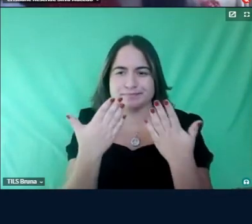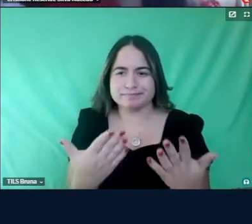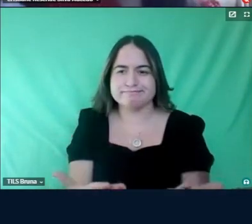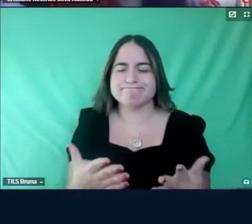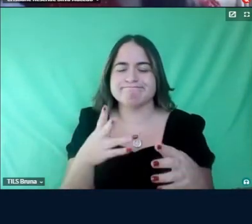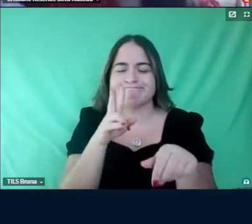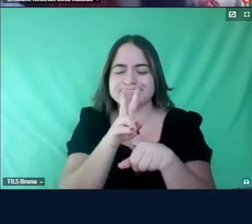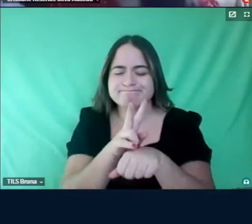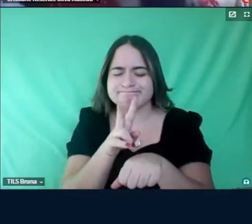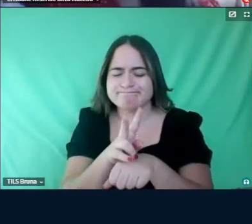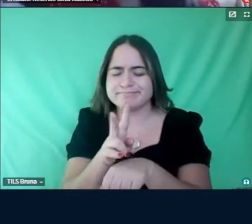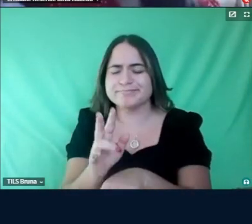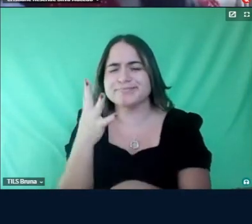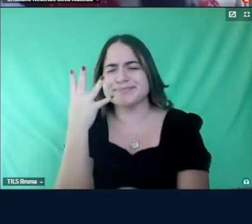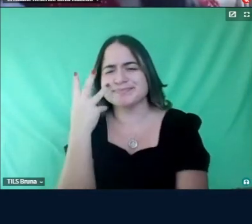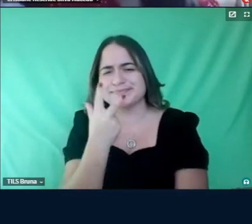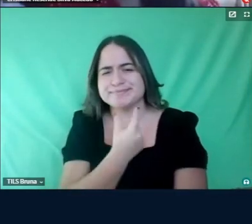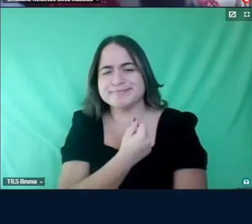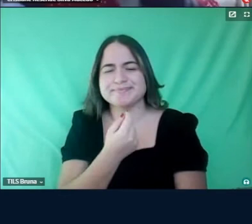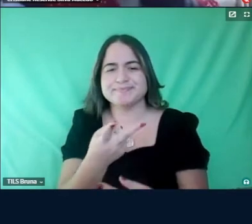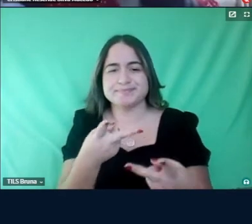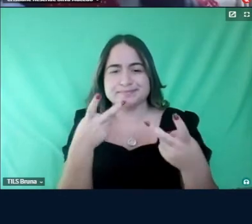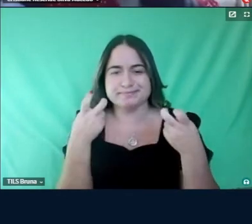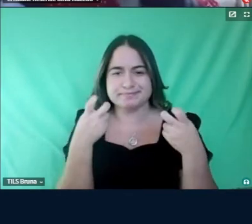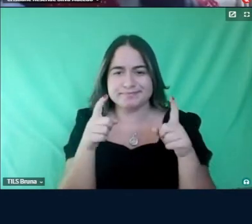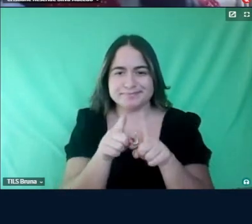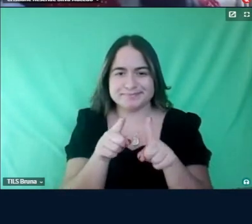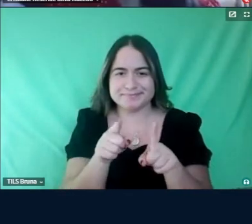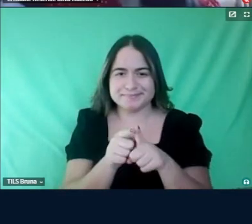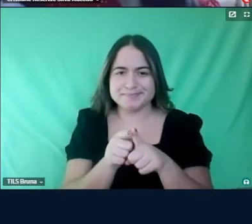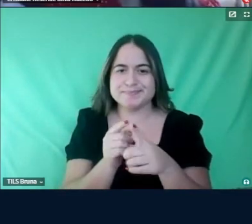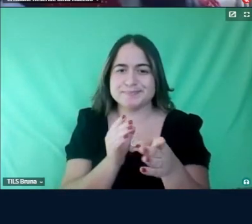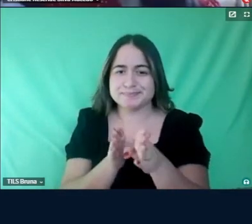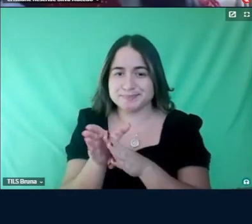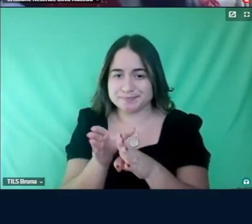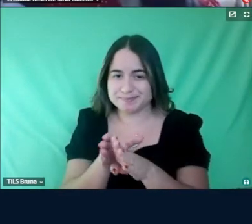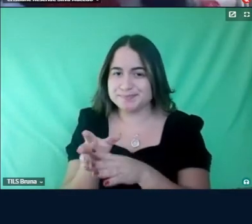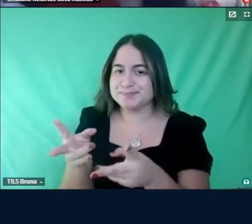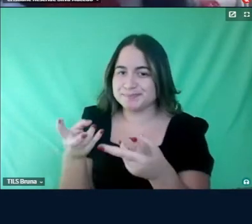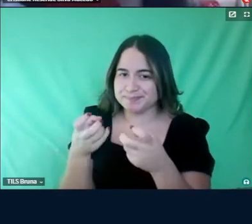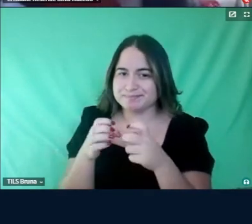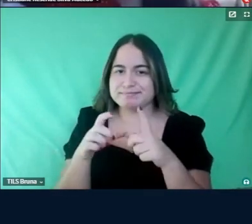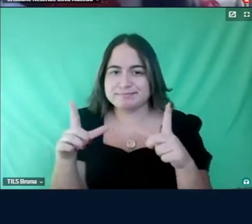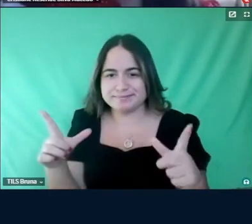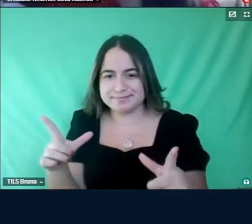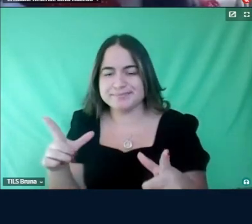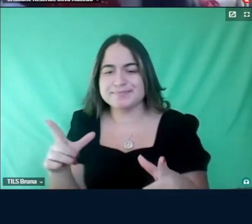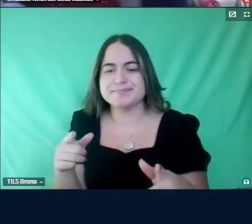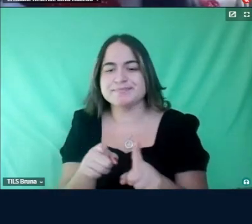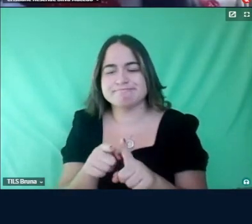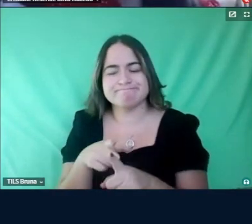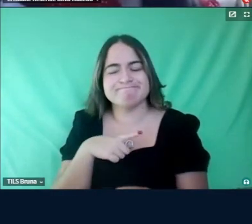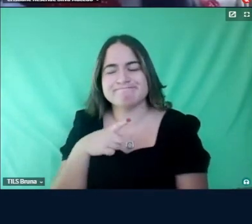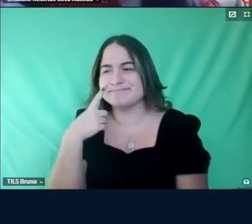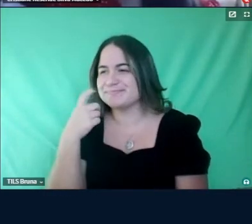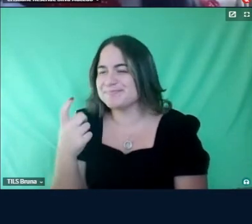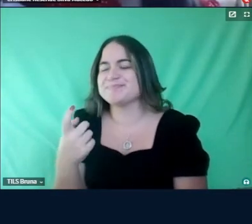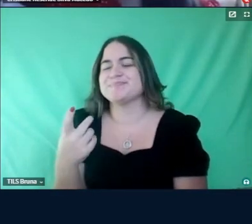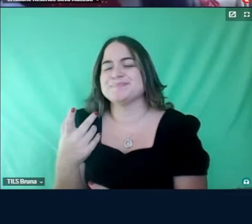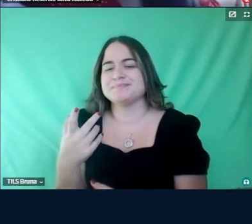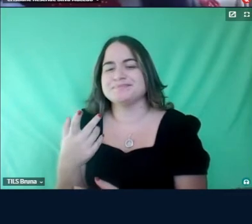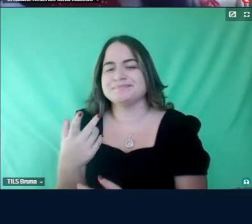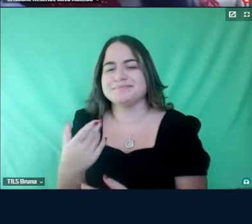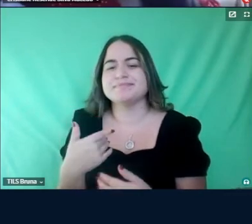fez, que se percebe também a mão da orientadora professora Vanessa, pessoa que admiro muito também, então